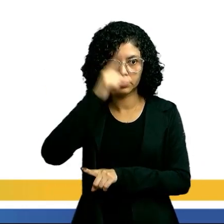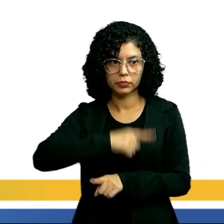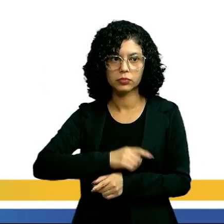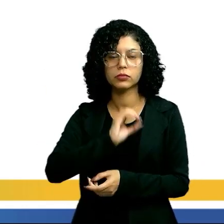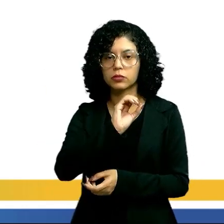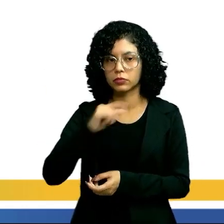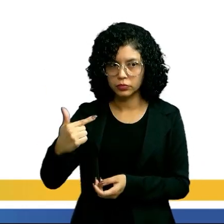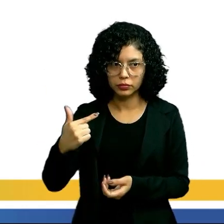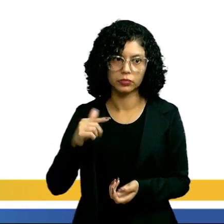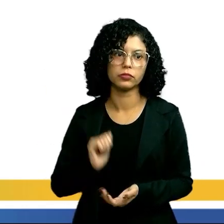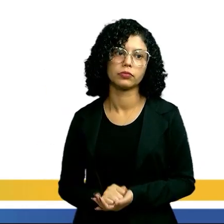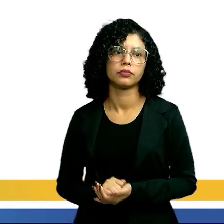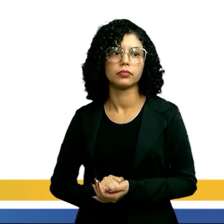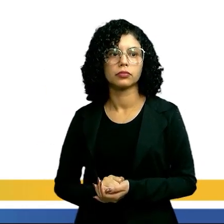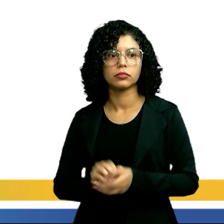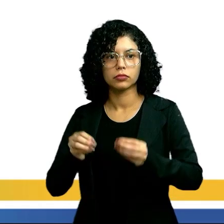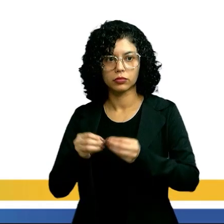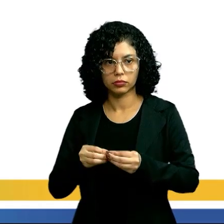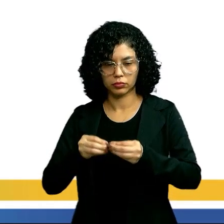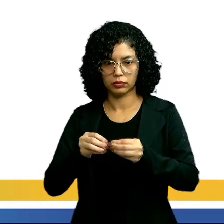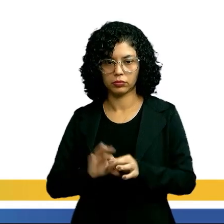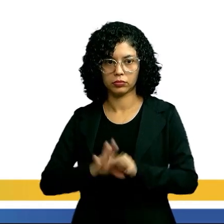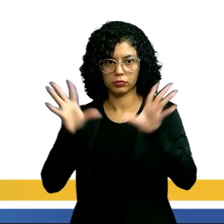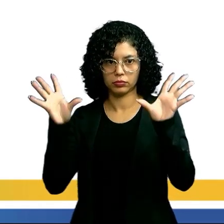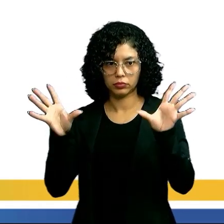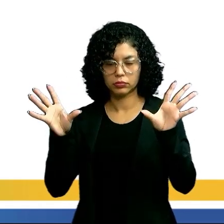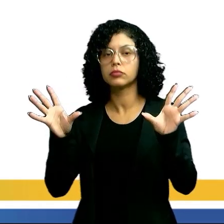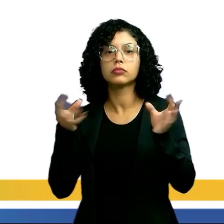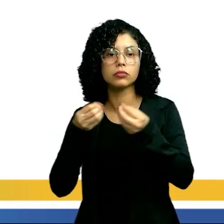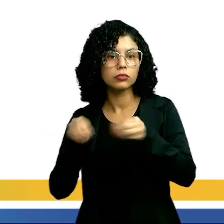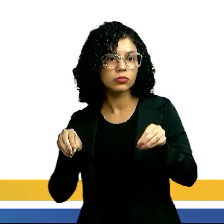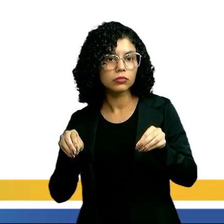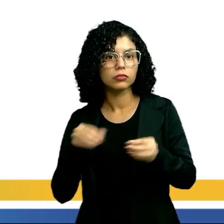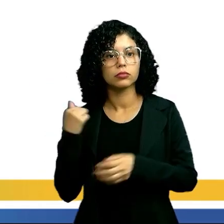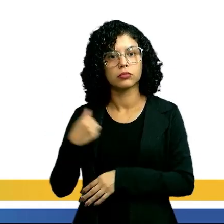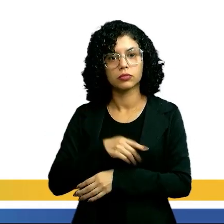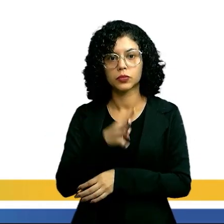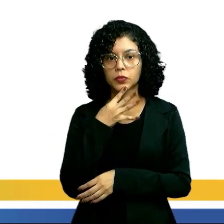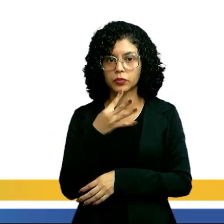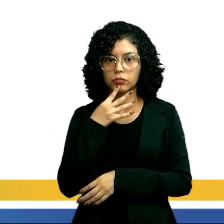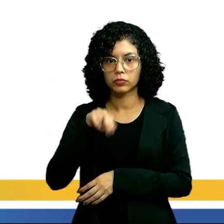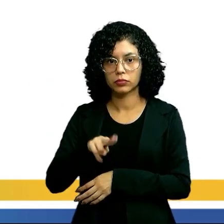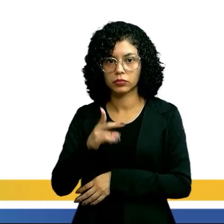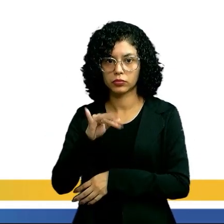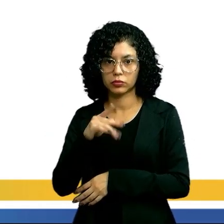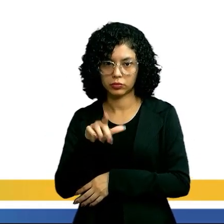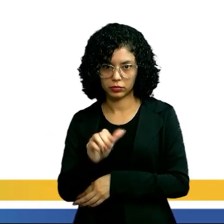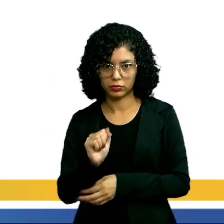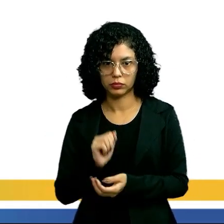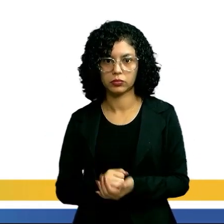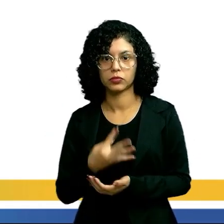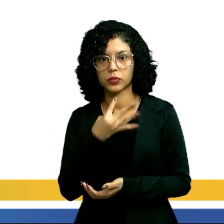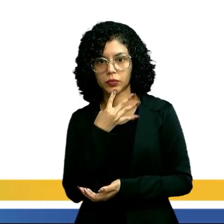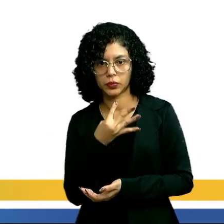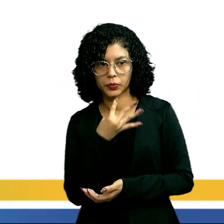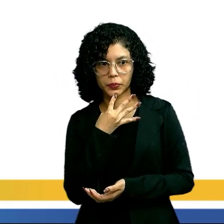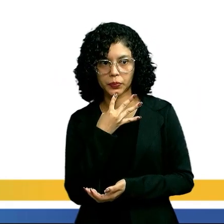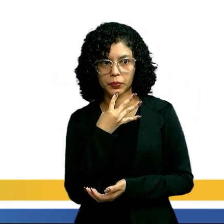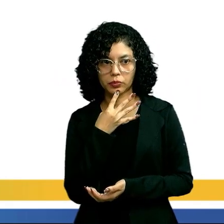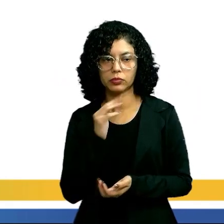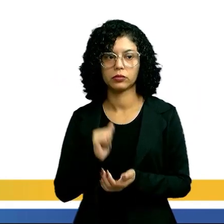luz e oxigênio. Eles eclodem, liberando suas larvas, também conhecidas como náuprios.